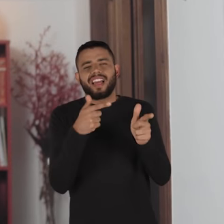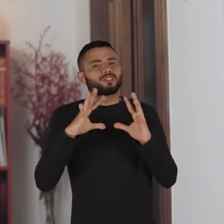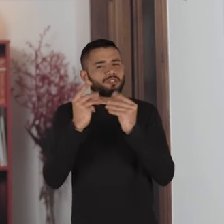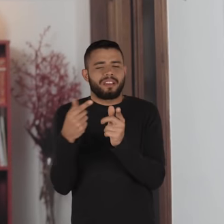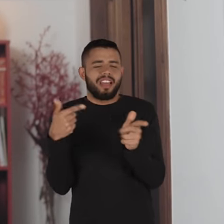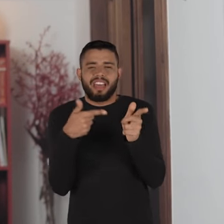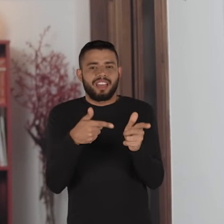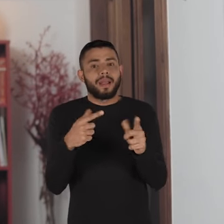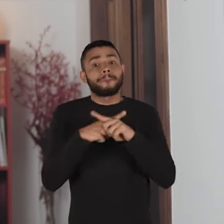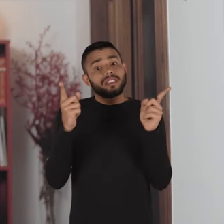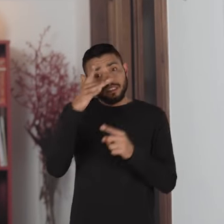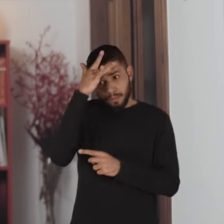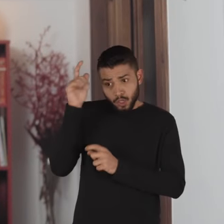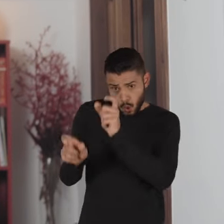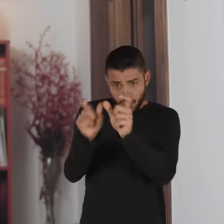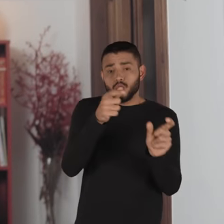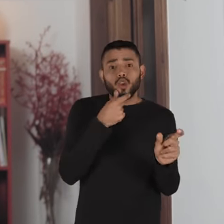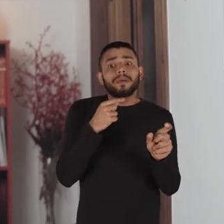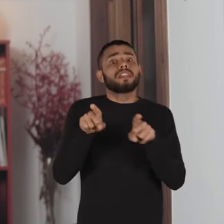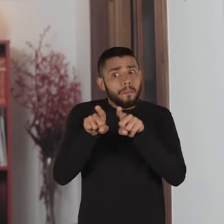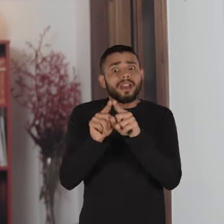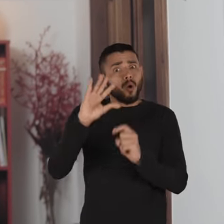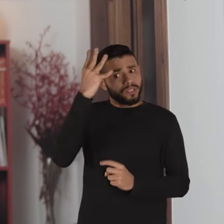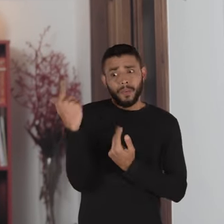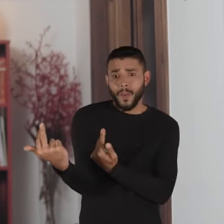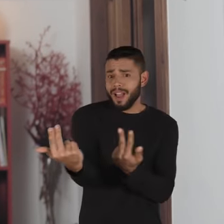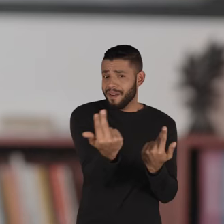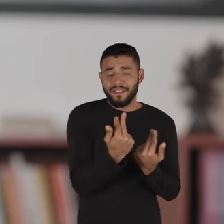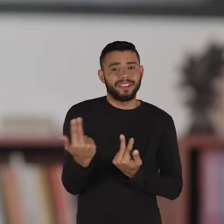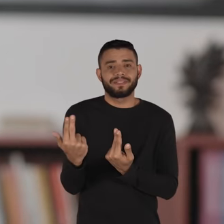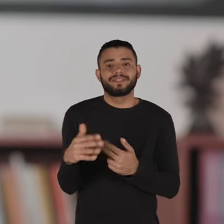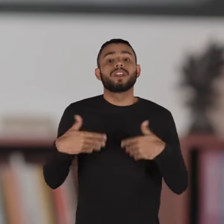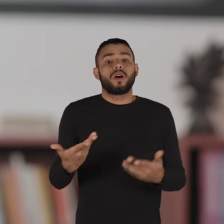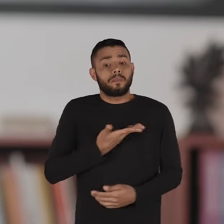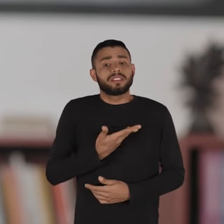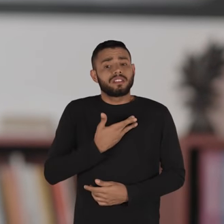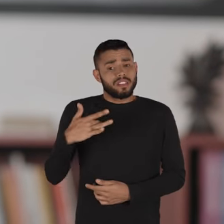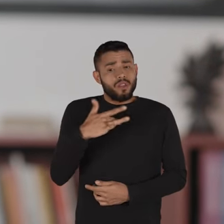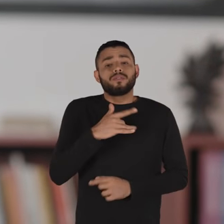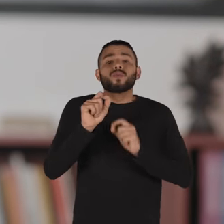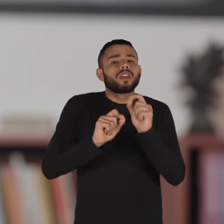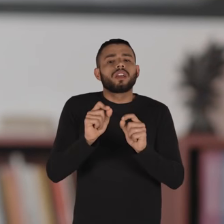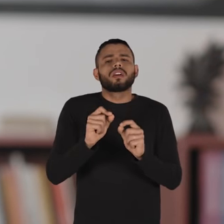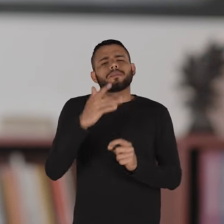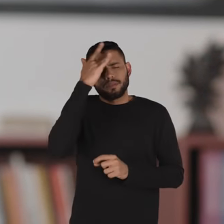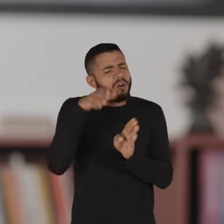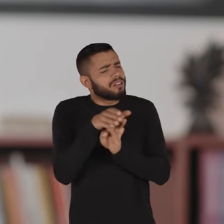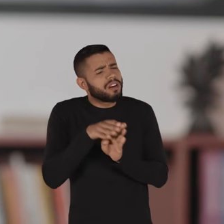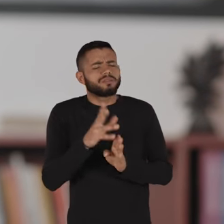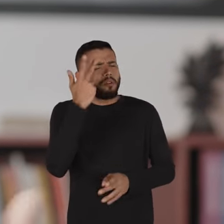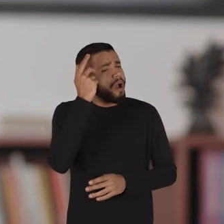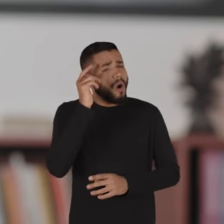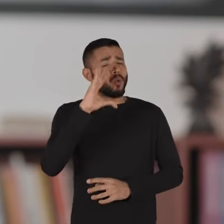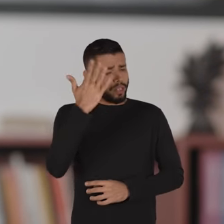sacanear e tal. Mas muitos ali passaram por essa mesma situação ou estão passando. E uma broderagem saudável seria o quê? Pô, cara, isso acontece